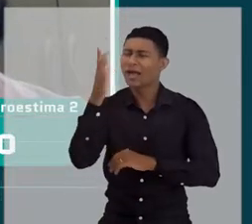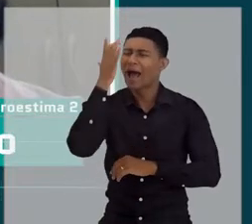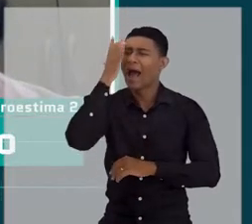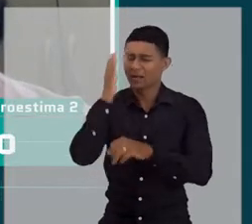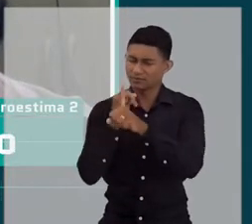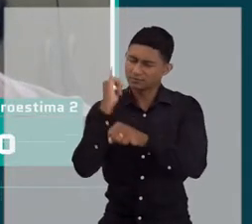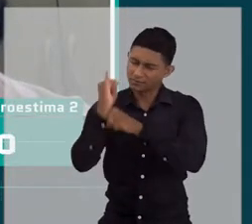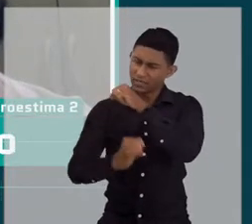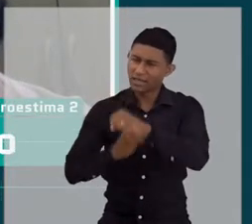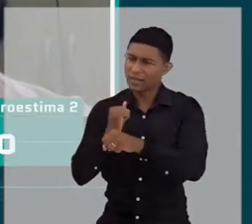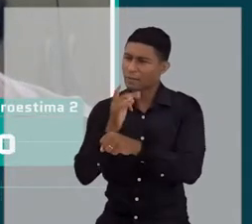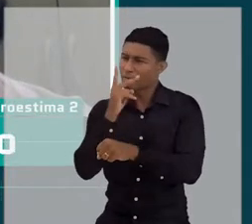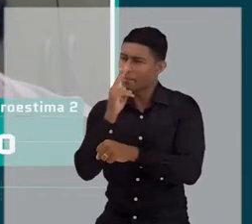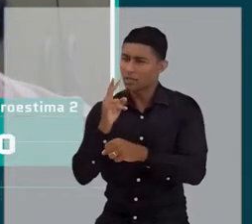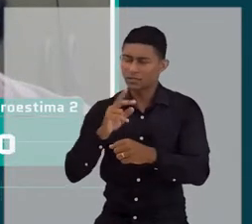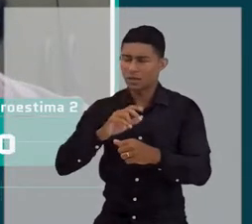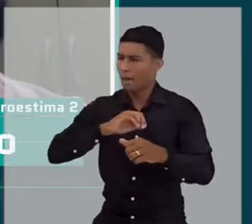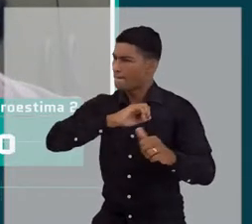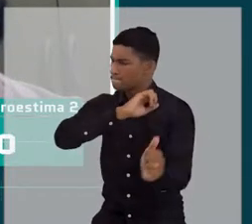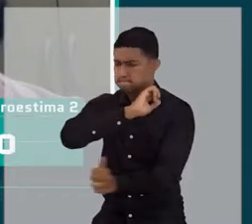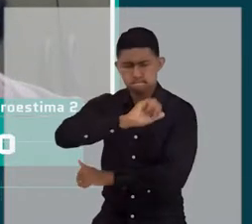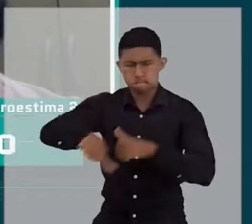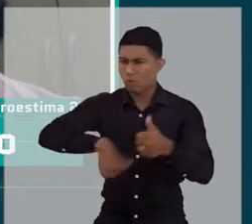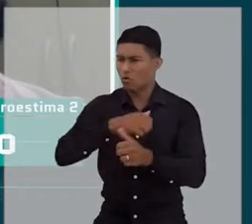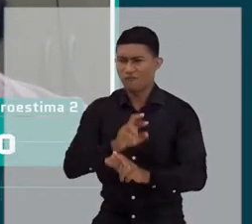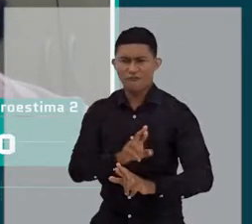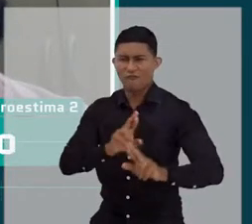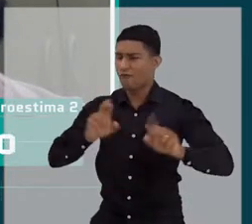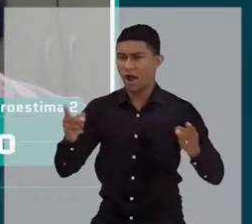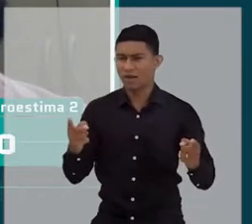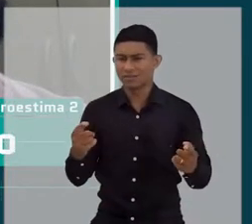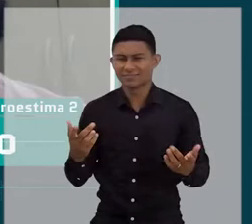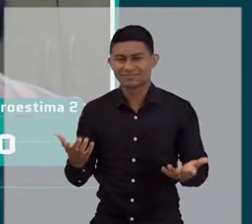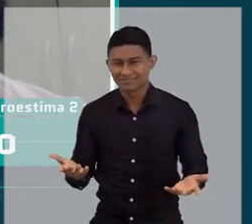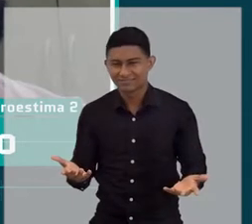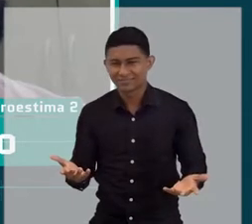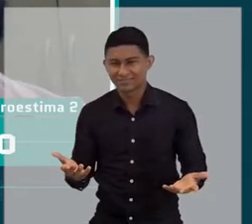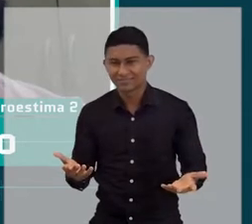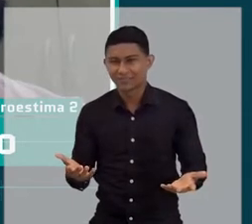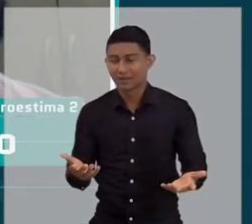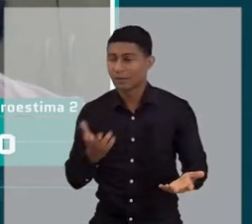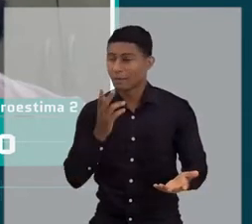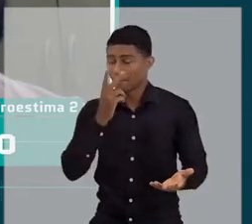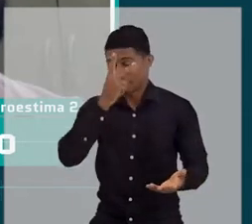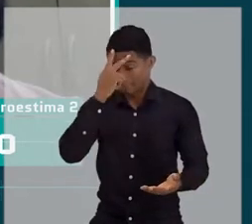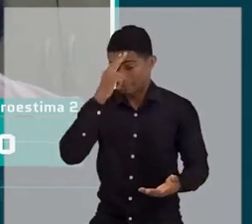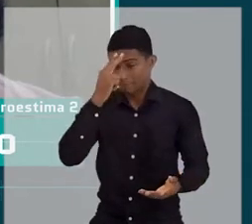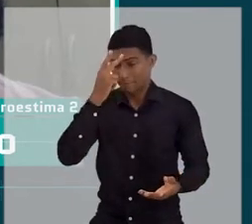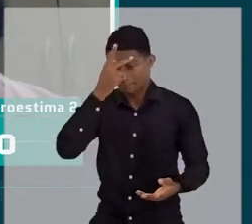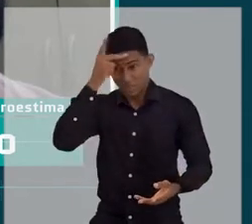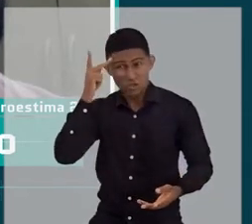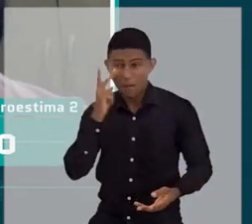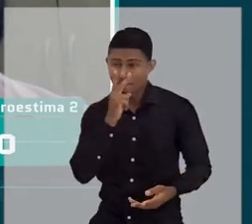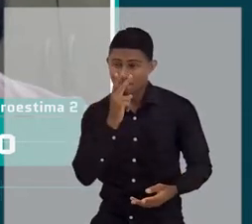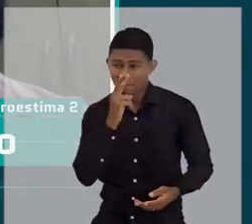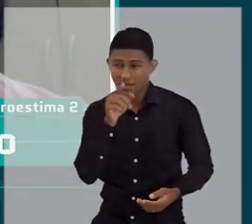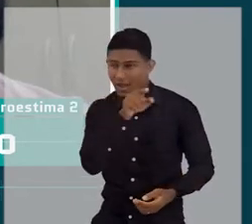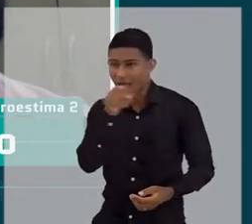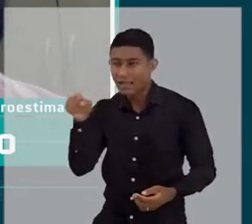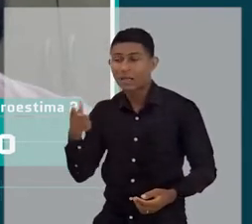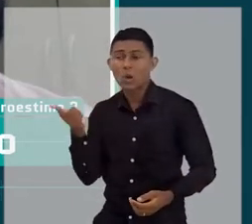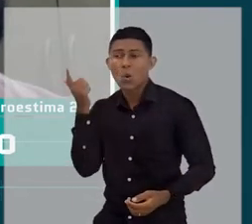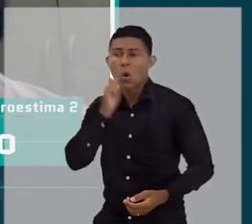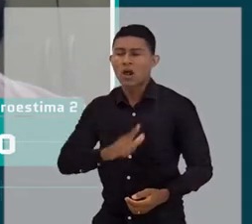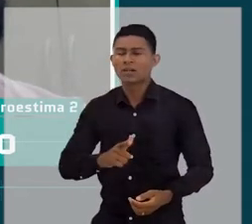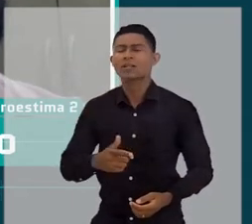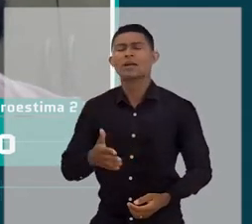revolução a partir do momento que ela passa, que pessoas como a Agnalda citou aqui passaram a ter voz, passaram